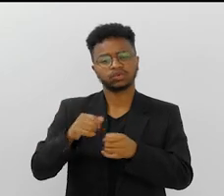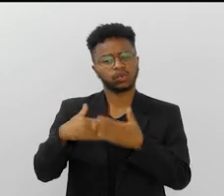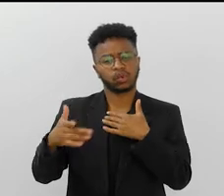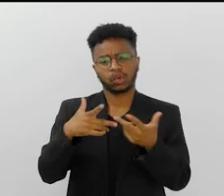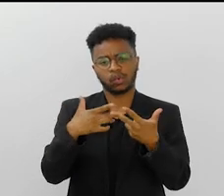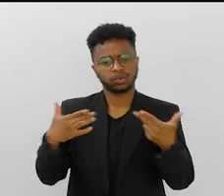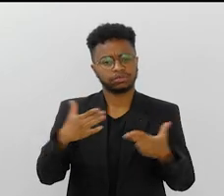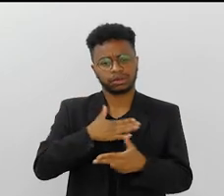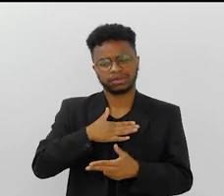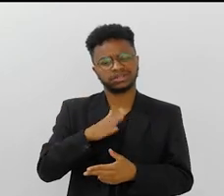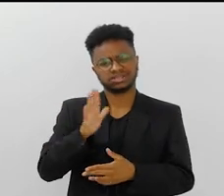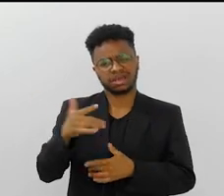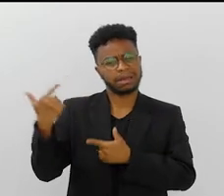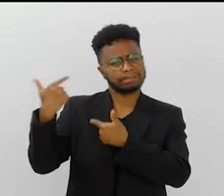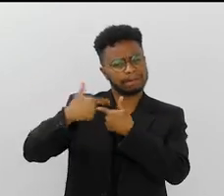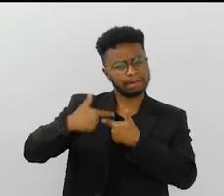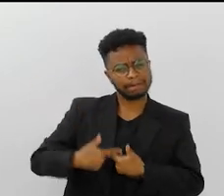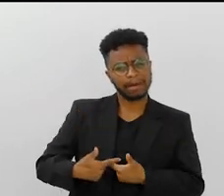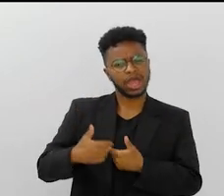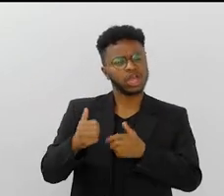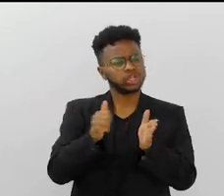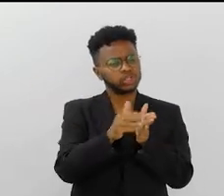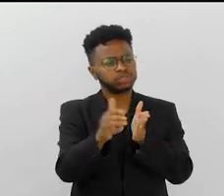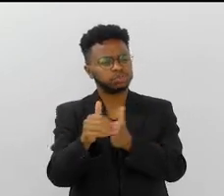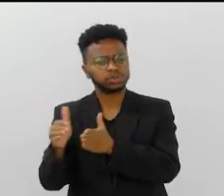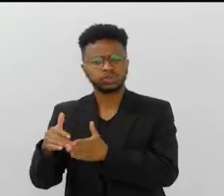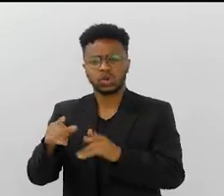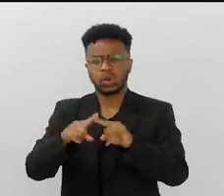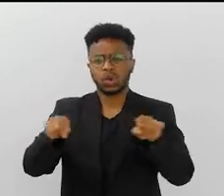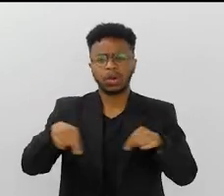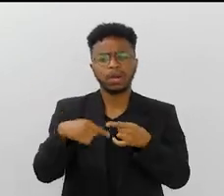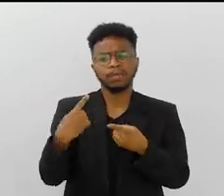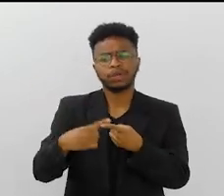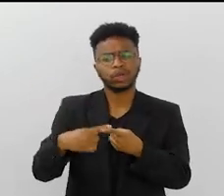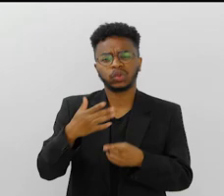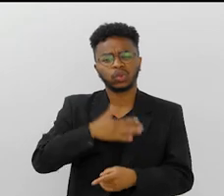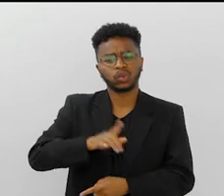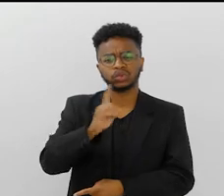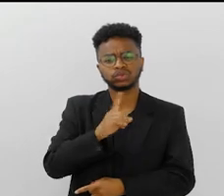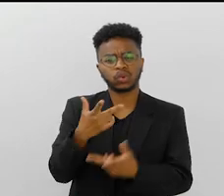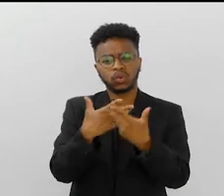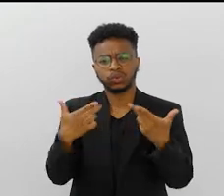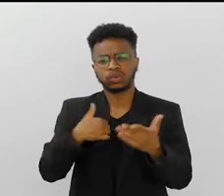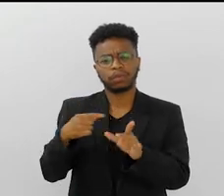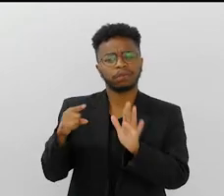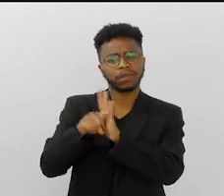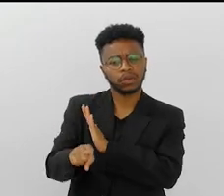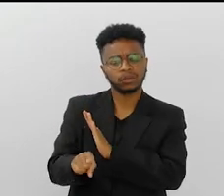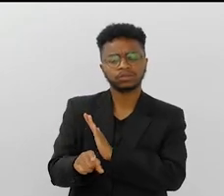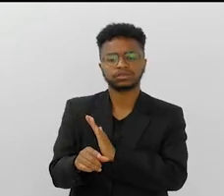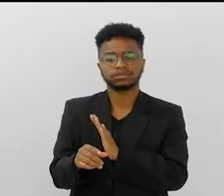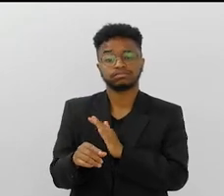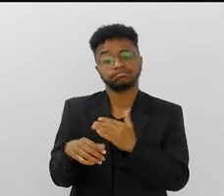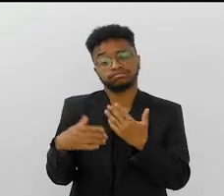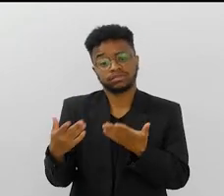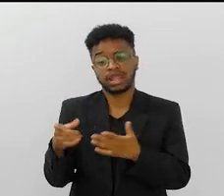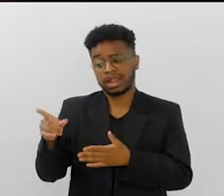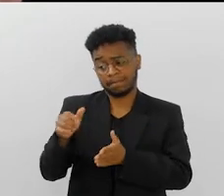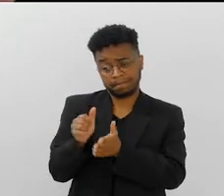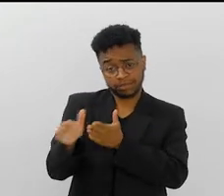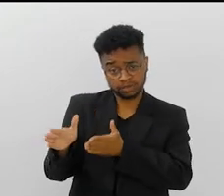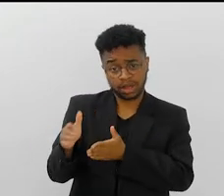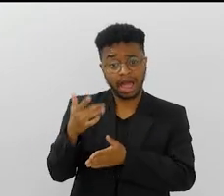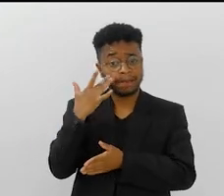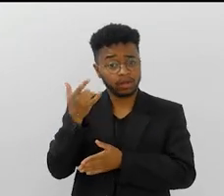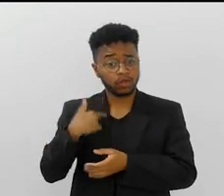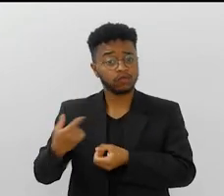fizesse qualquer coisa comigo. Então, várias vezes ele brigou comigo, me expulsou do barracão porque não gostou de perguntas que eu fiz. e ele me